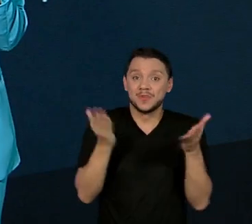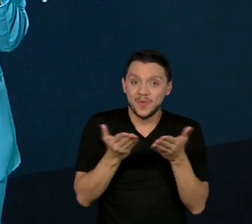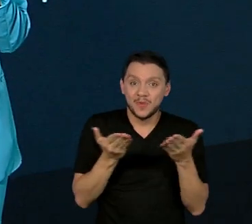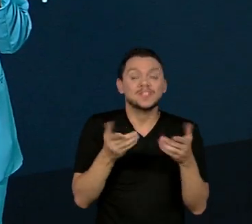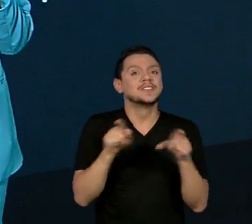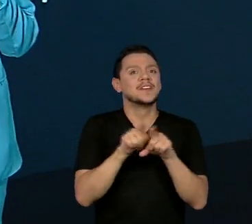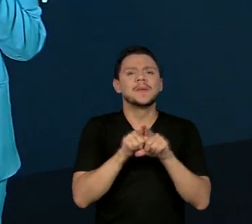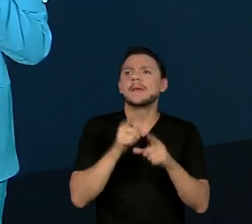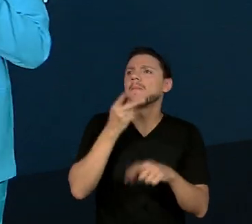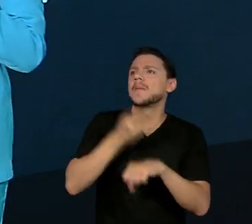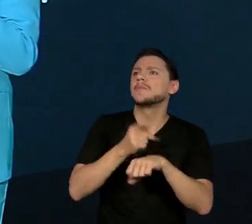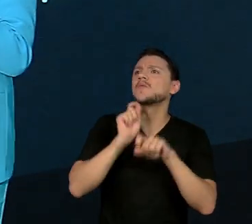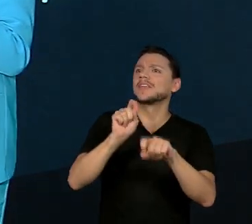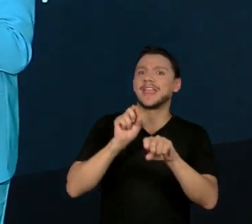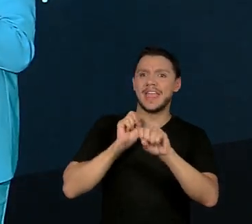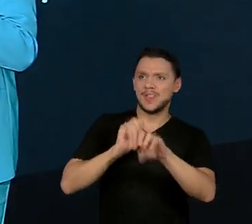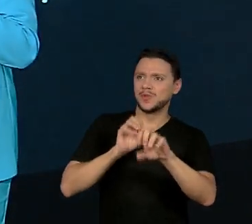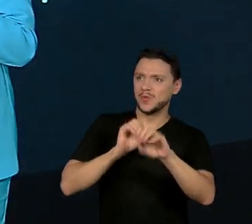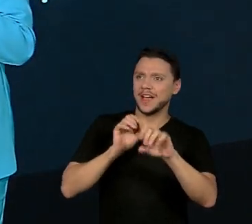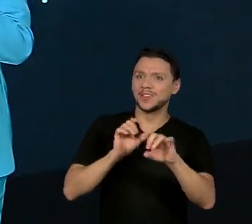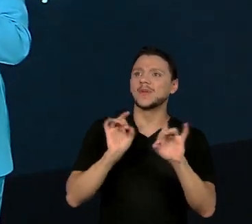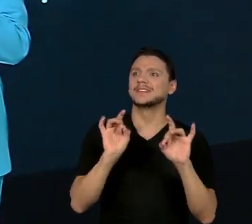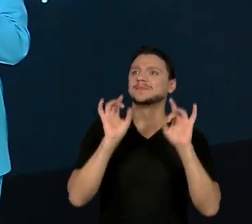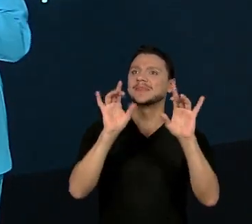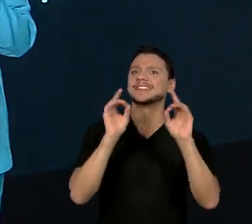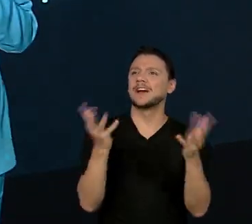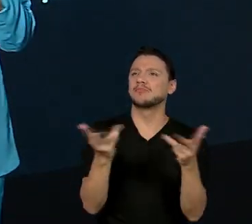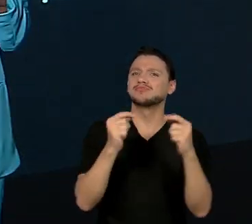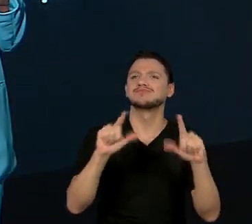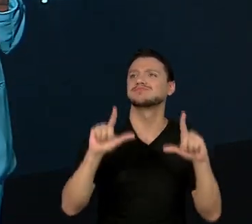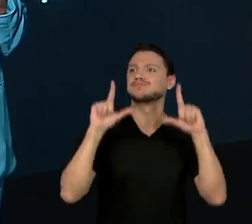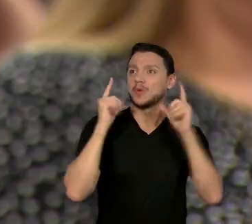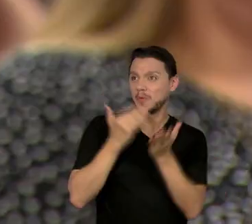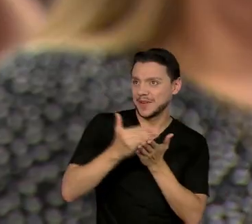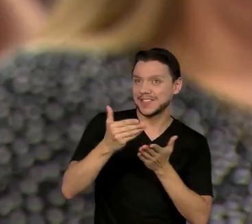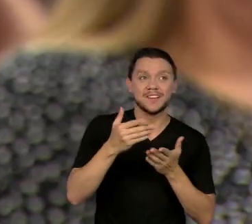Educador em Destaque, que já vai começar. Vamos acompanhar, então?